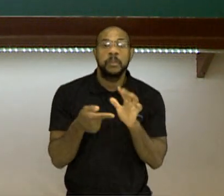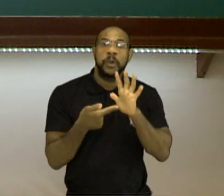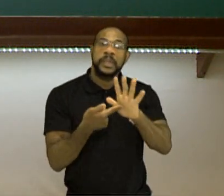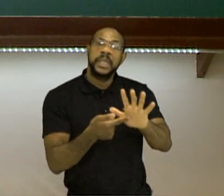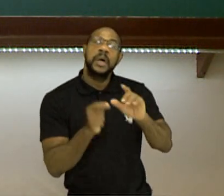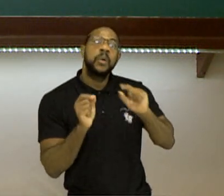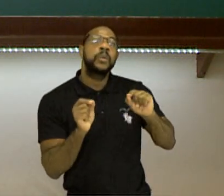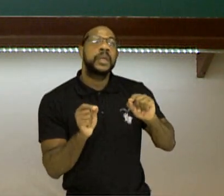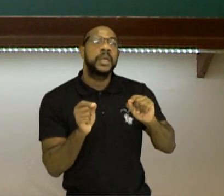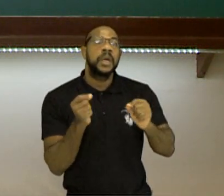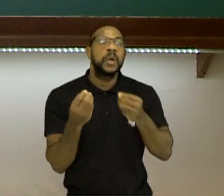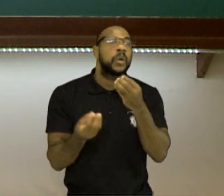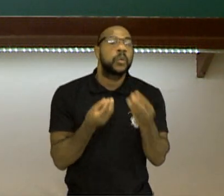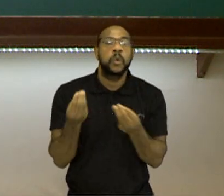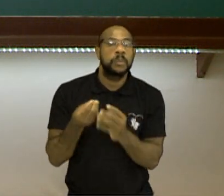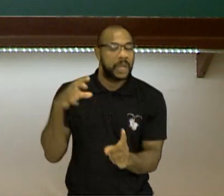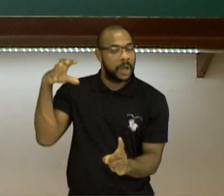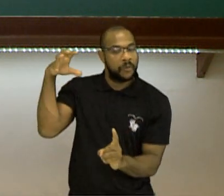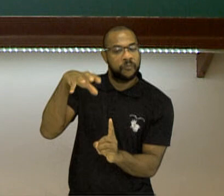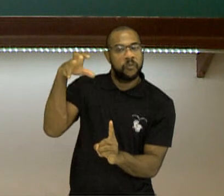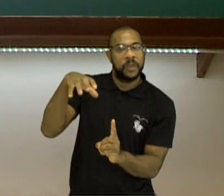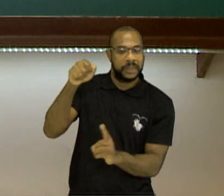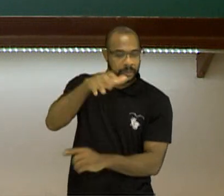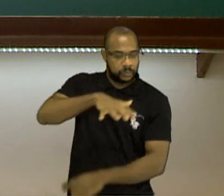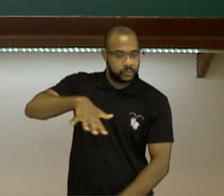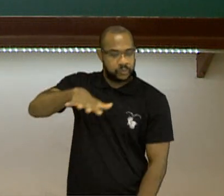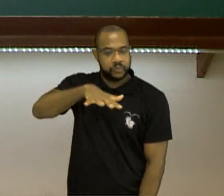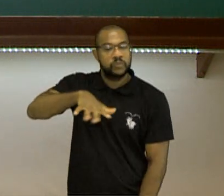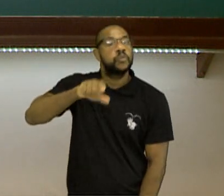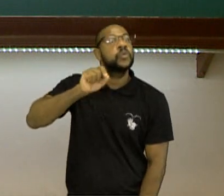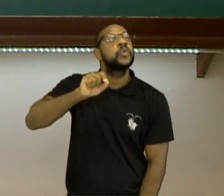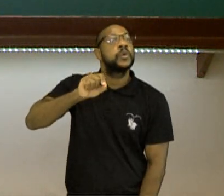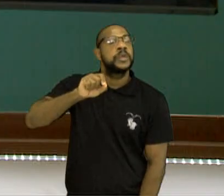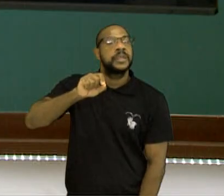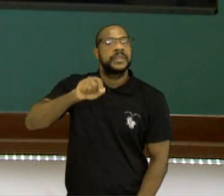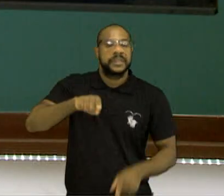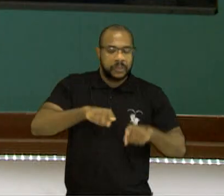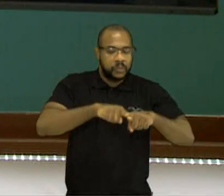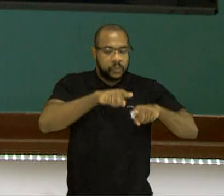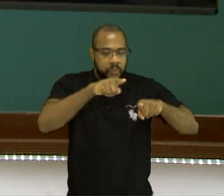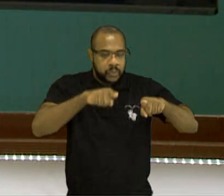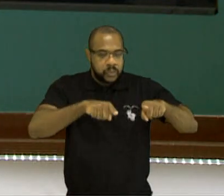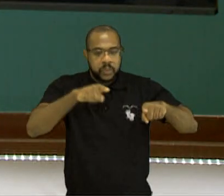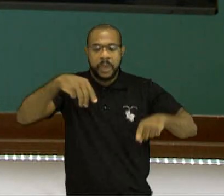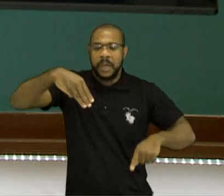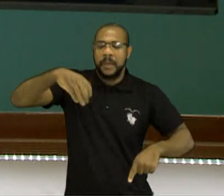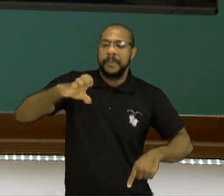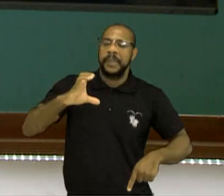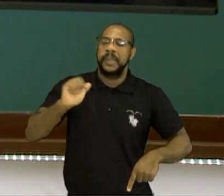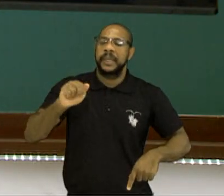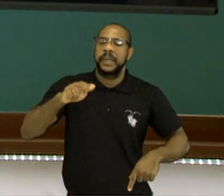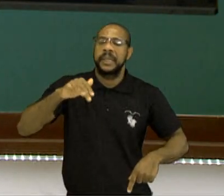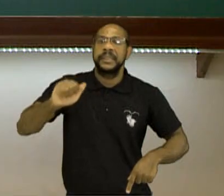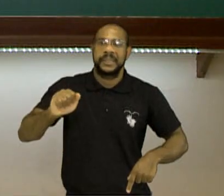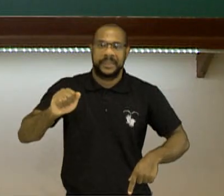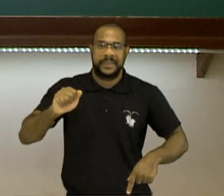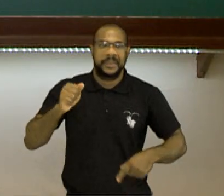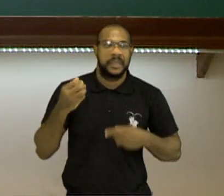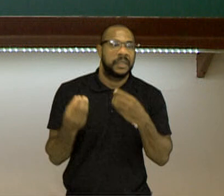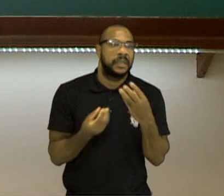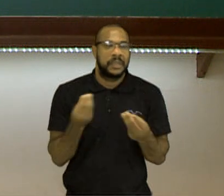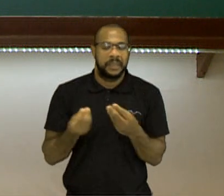como que a influência do meio sobre as ondas mecânicas e sobre as ondas